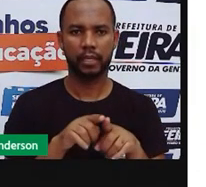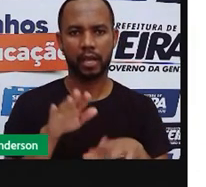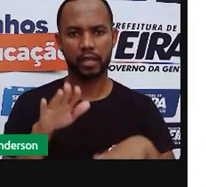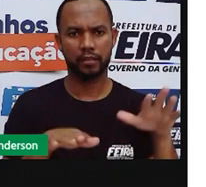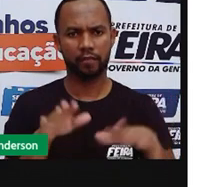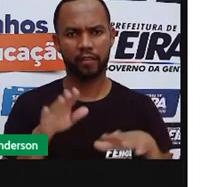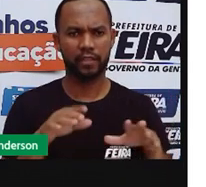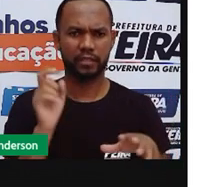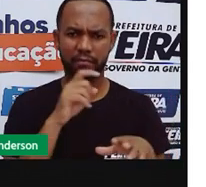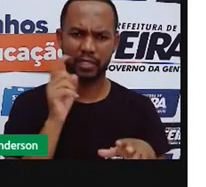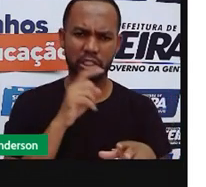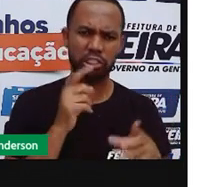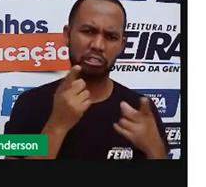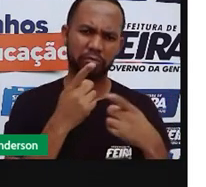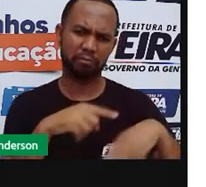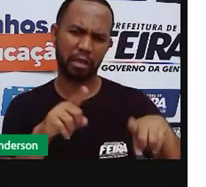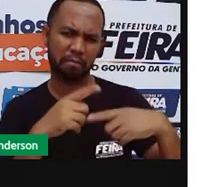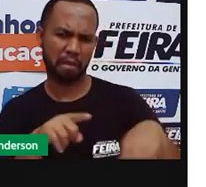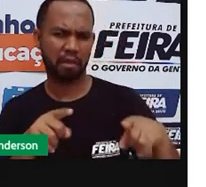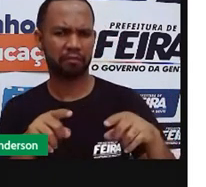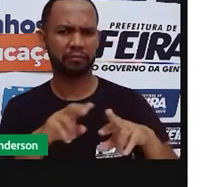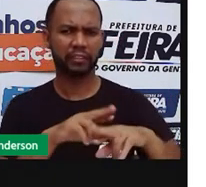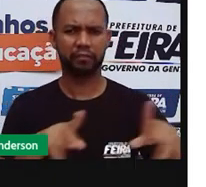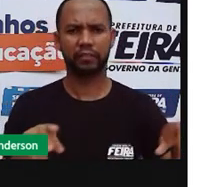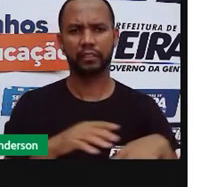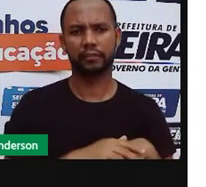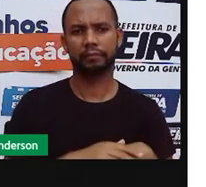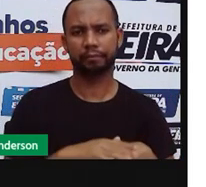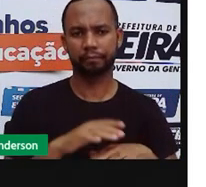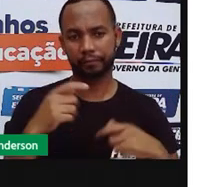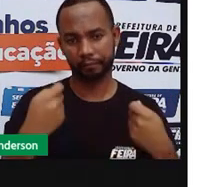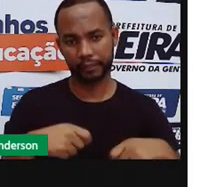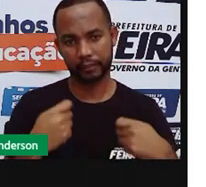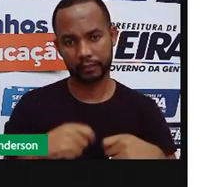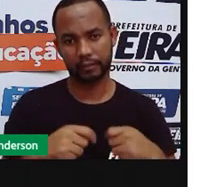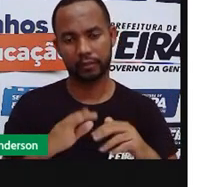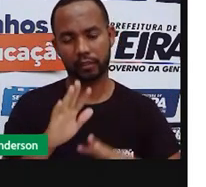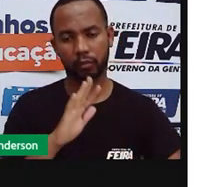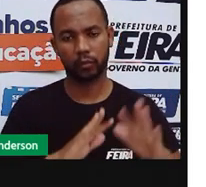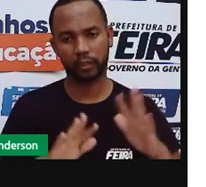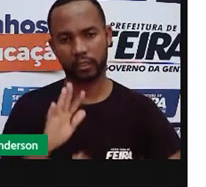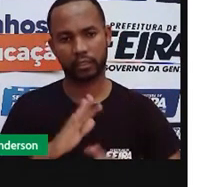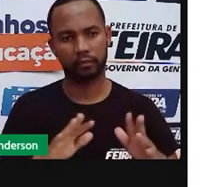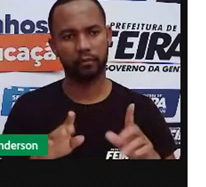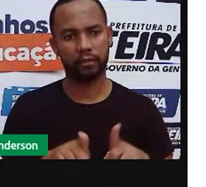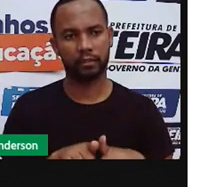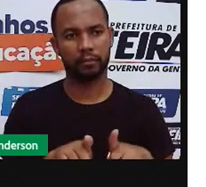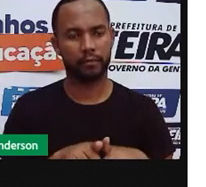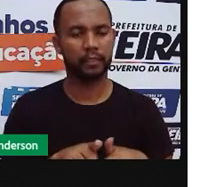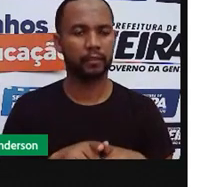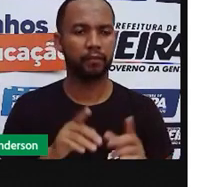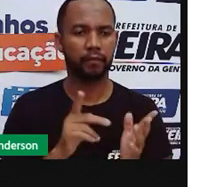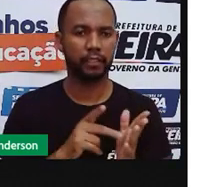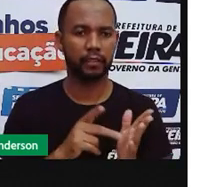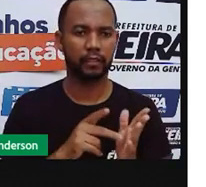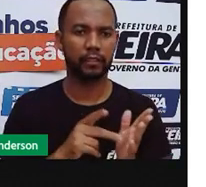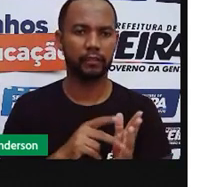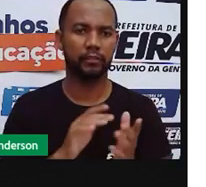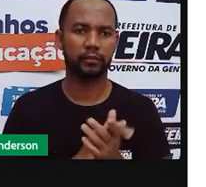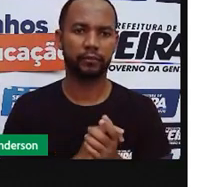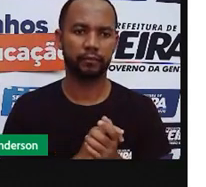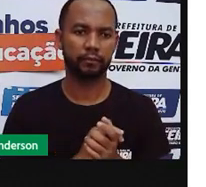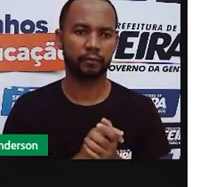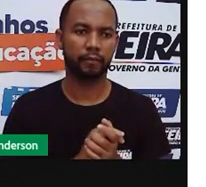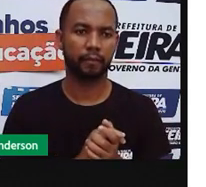Contra os perigos virtuais, o remédio é a prevenção. Verdade. Um dos